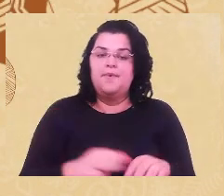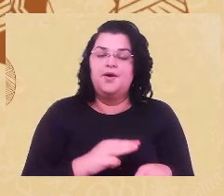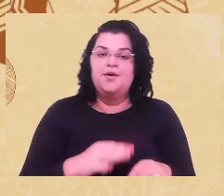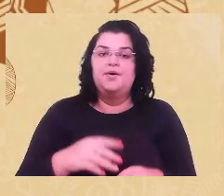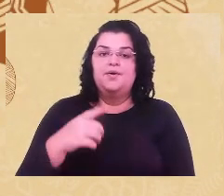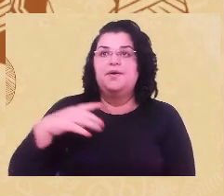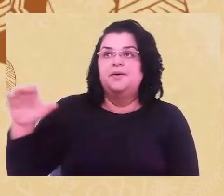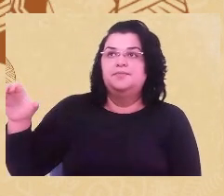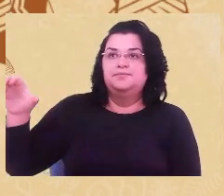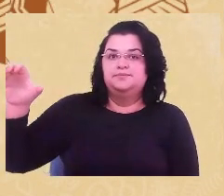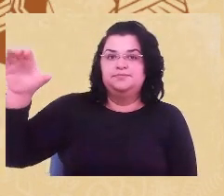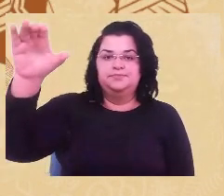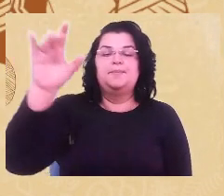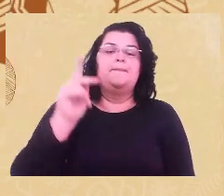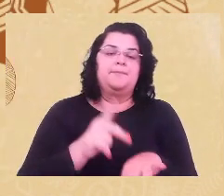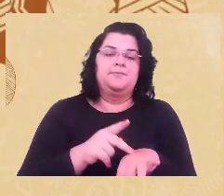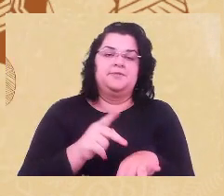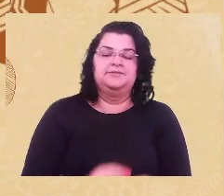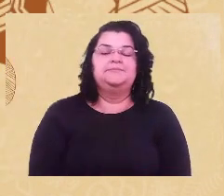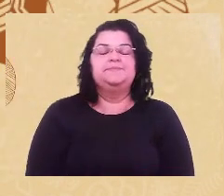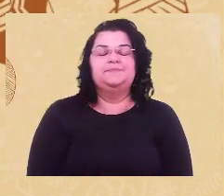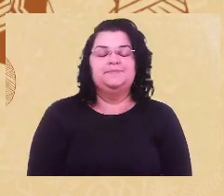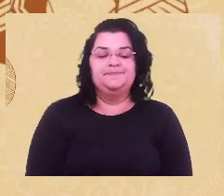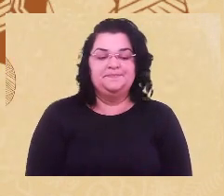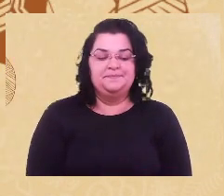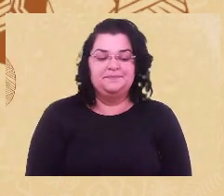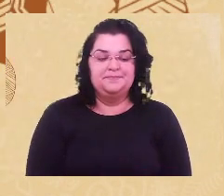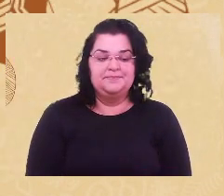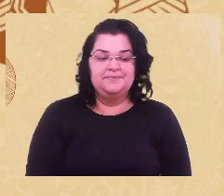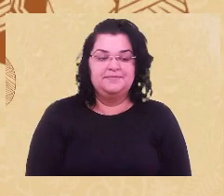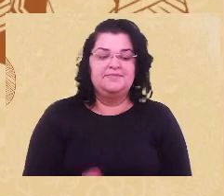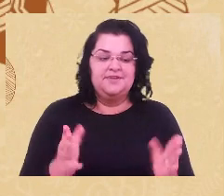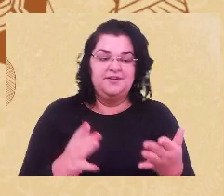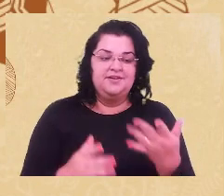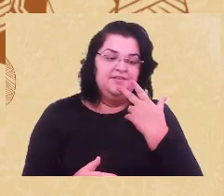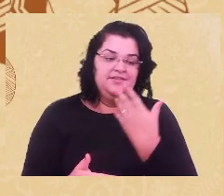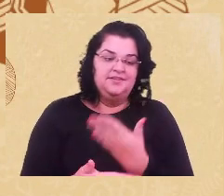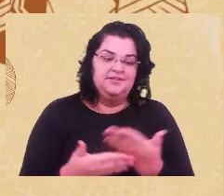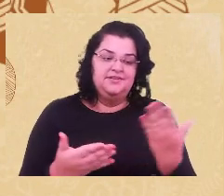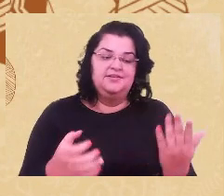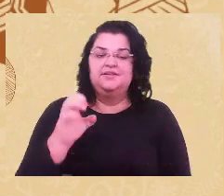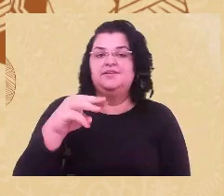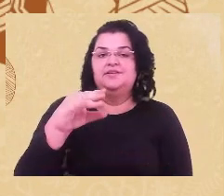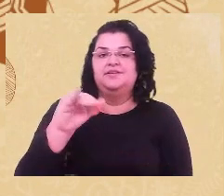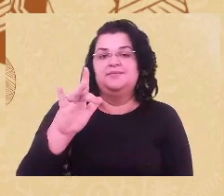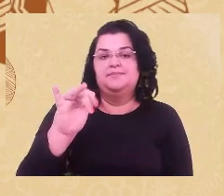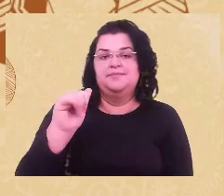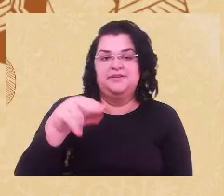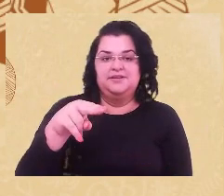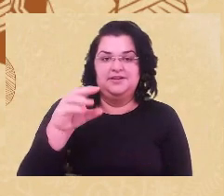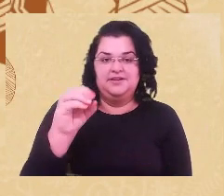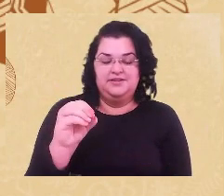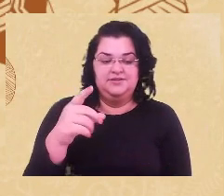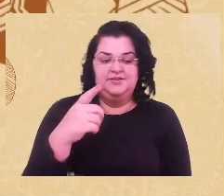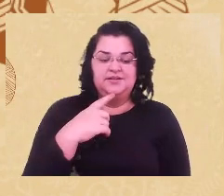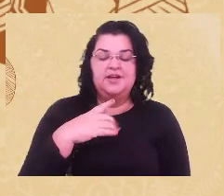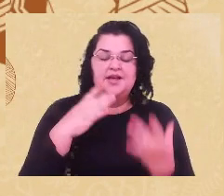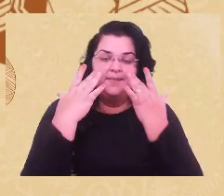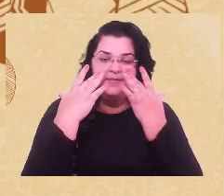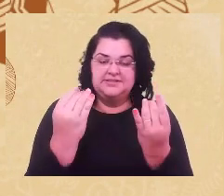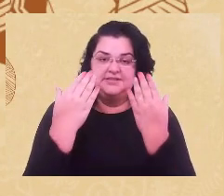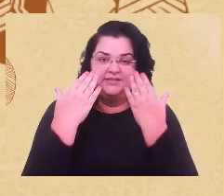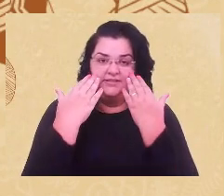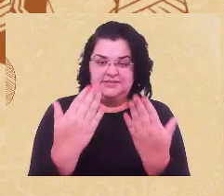madeira. Passo a palavra agora para o Emiliano, para a sua apresentação. Boa